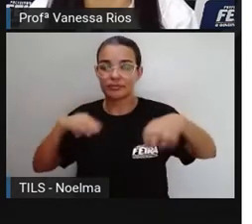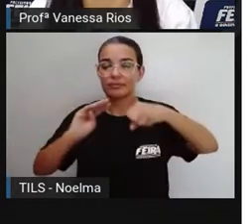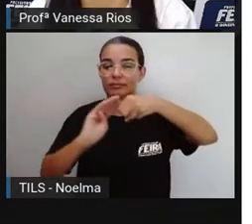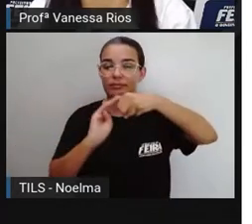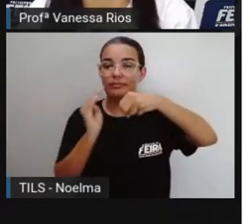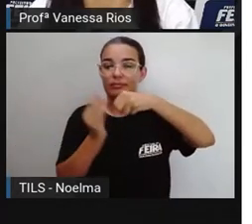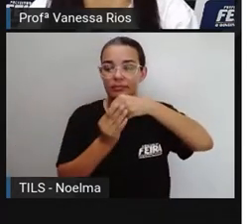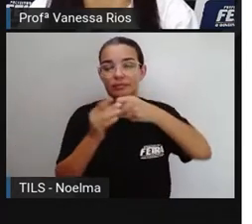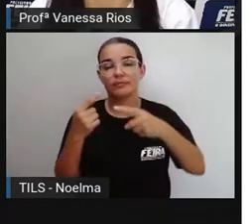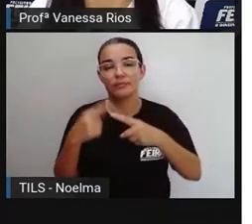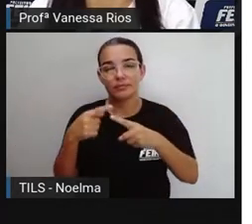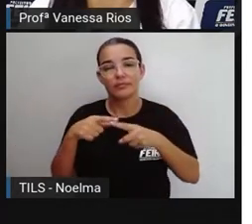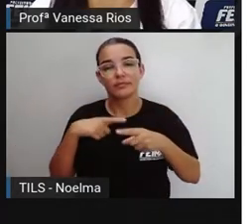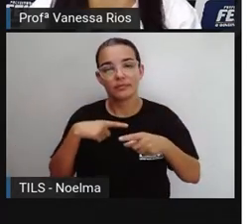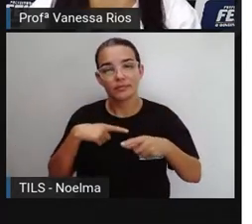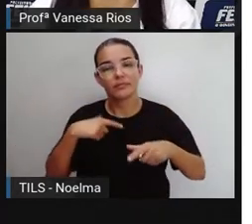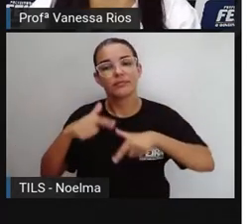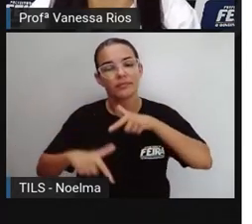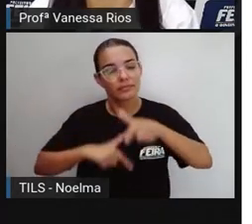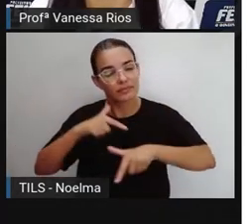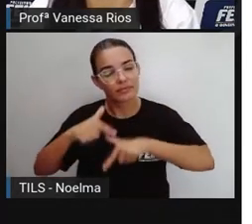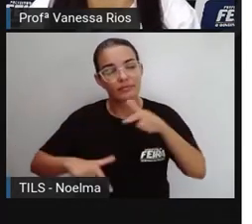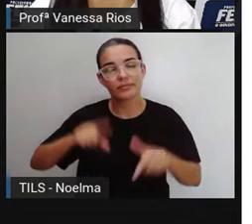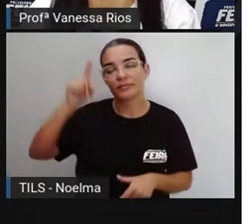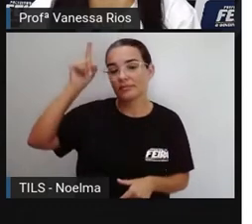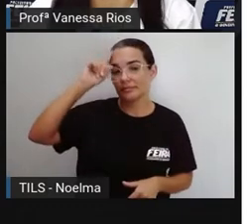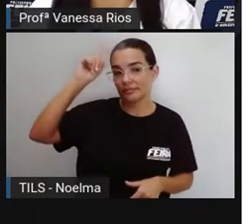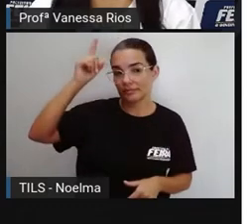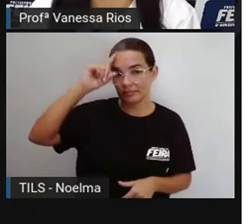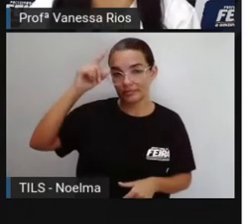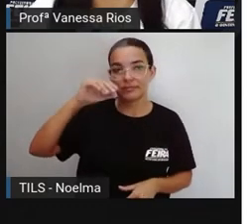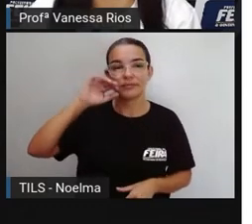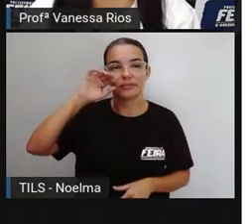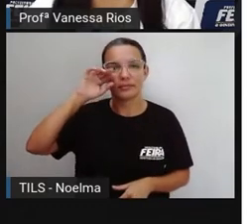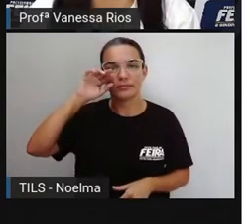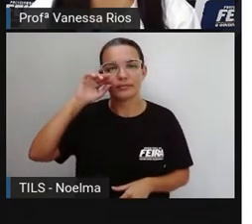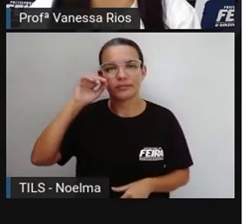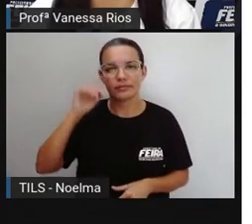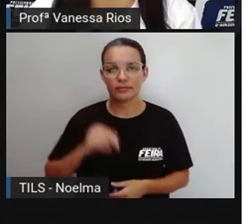que são desenvolvidas cotidianamente em cada um.